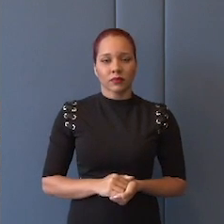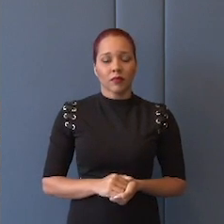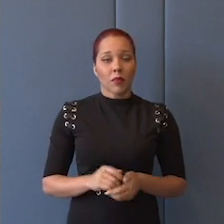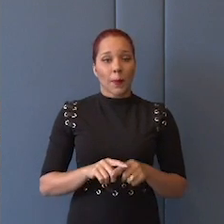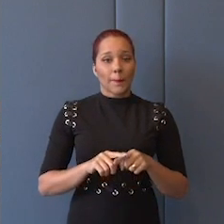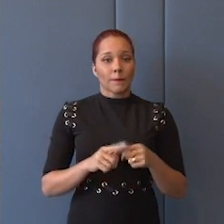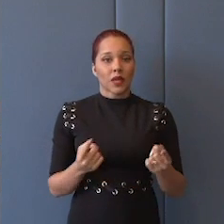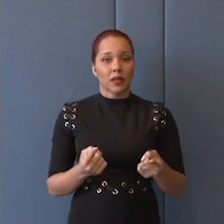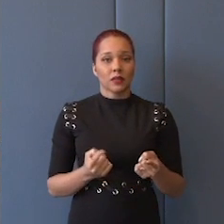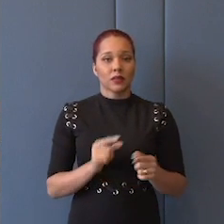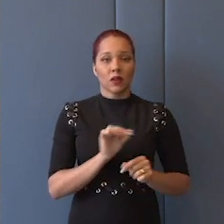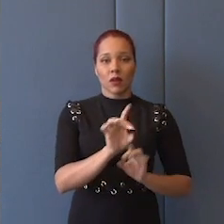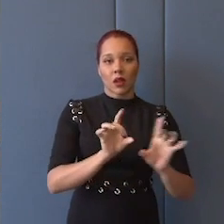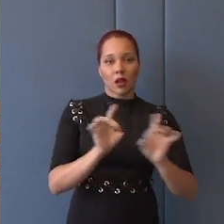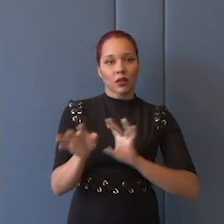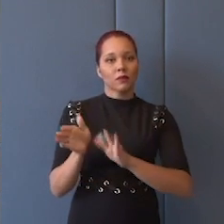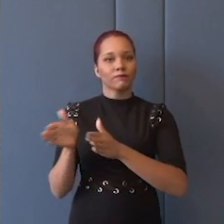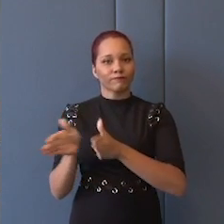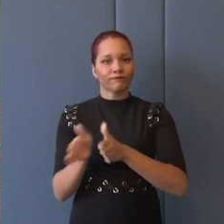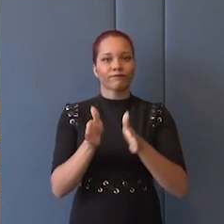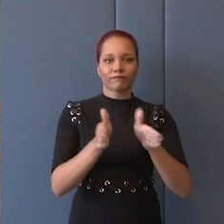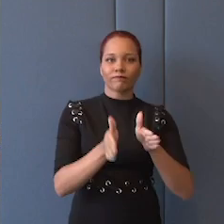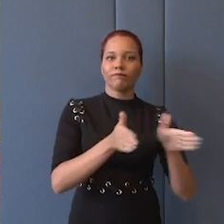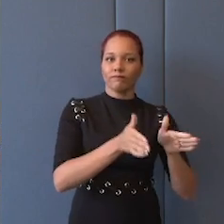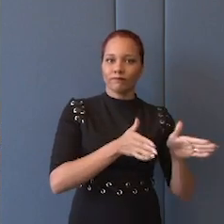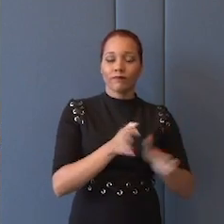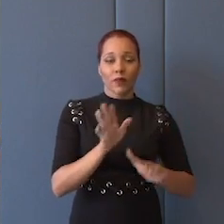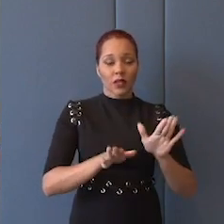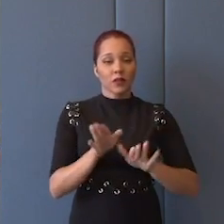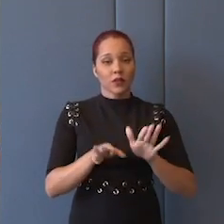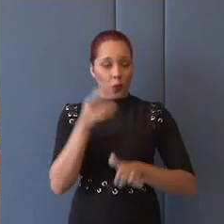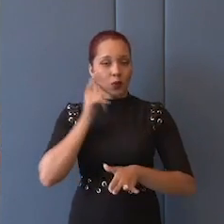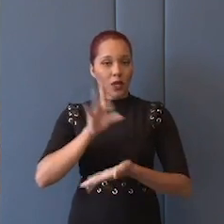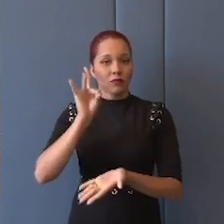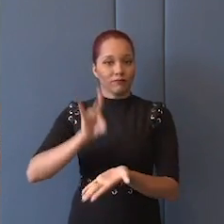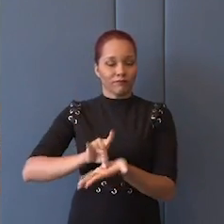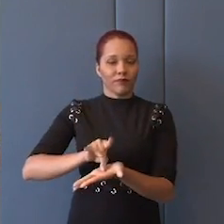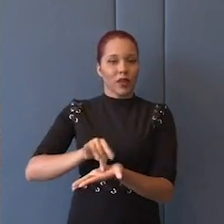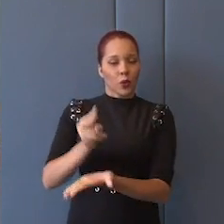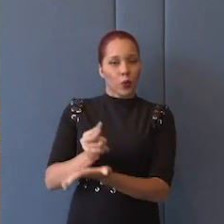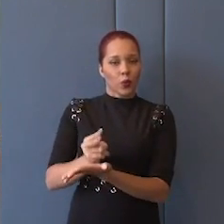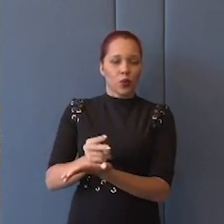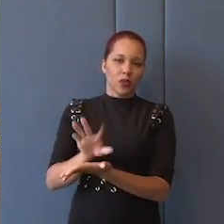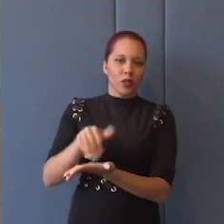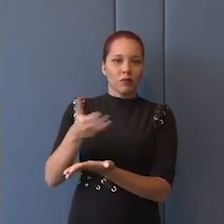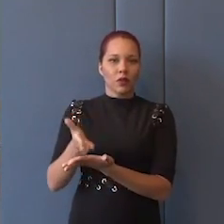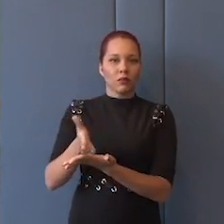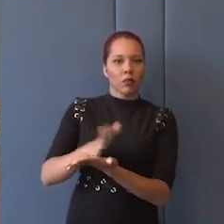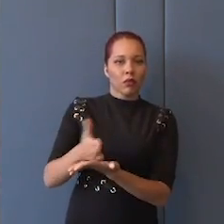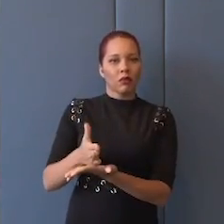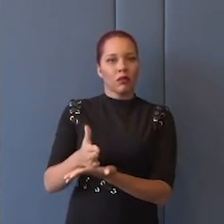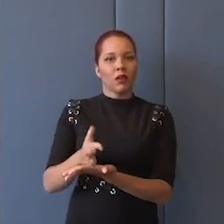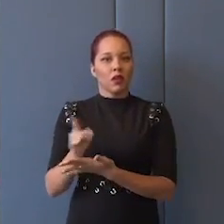Mas, então, em cada momento, e às vezes isso se consolida e dura durante um certo tempo, mas, às vezes, se cristaliza e